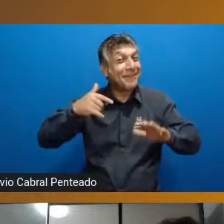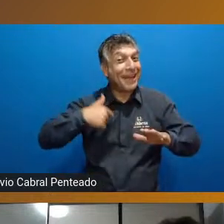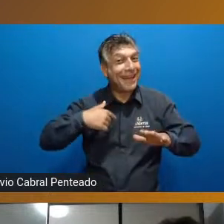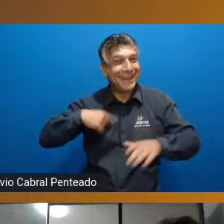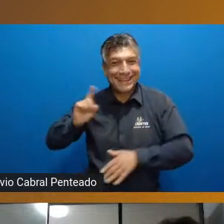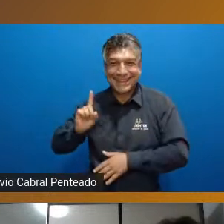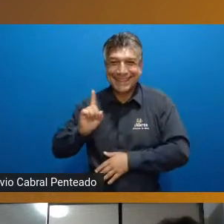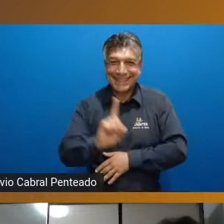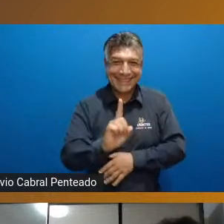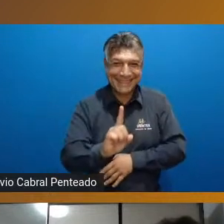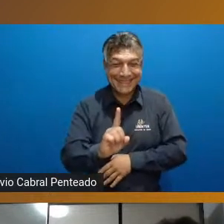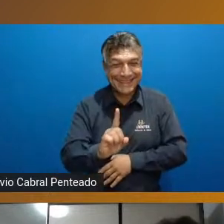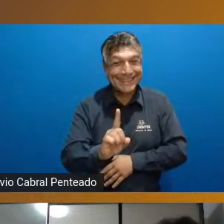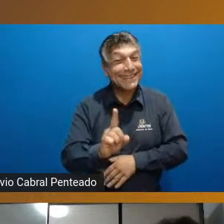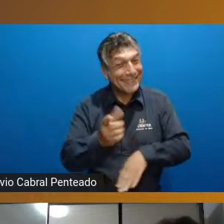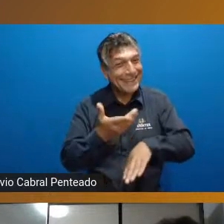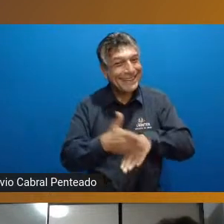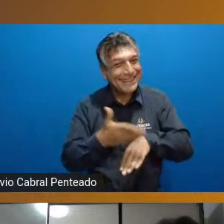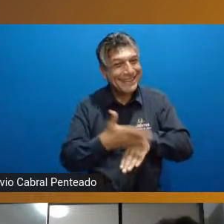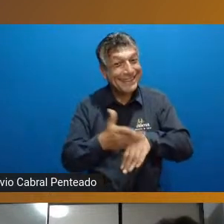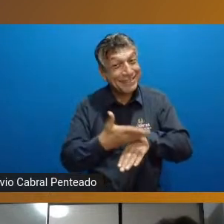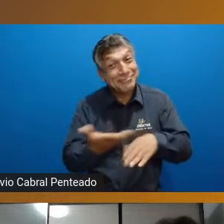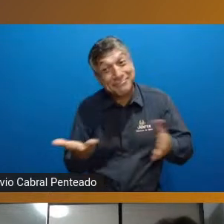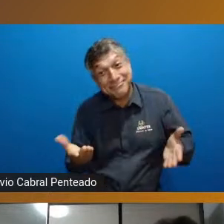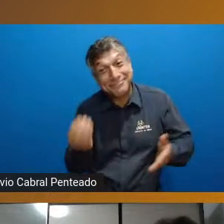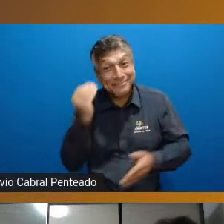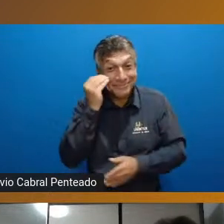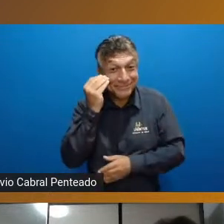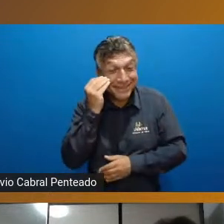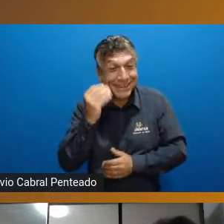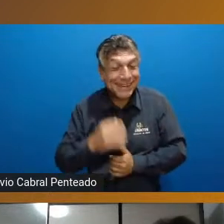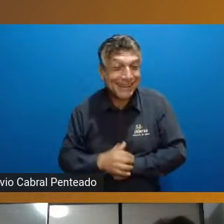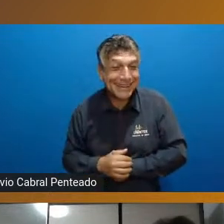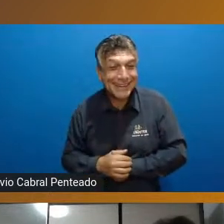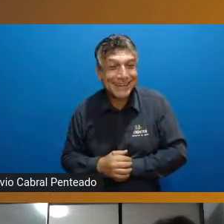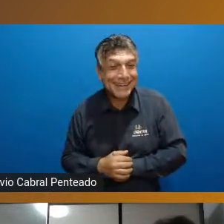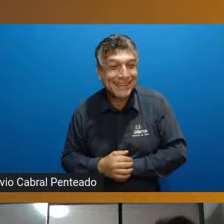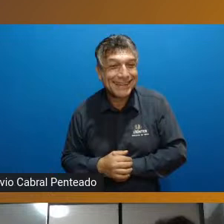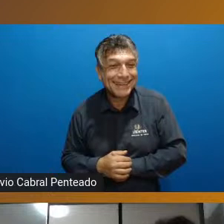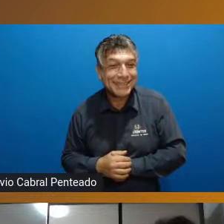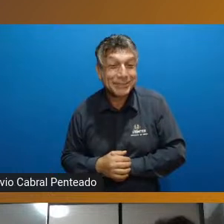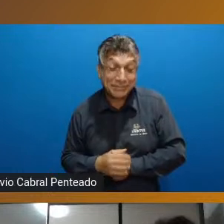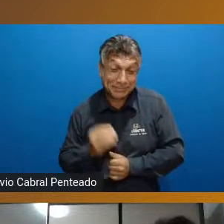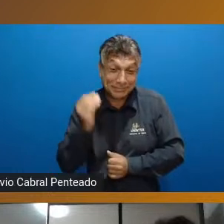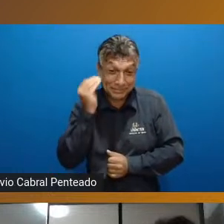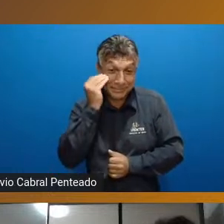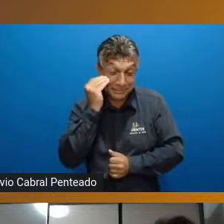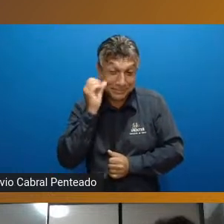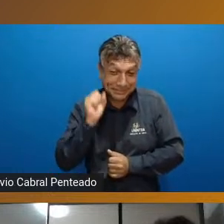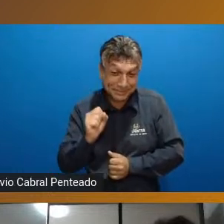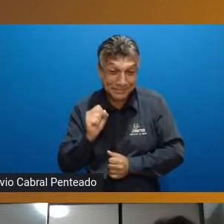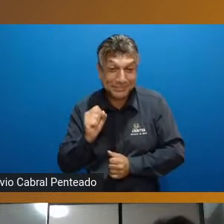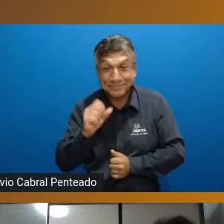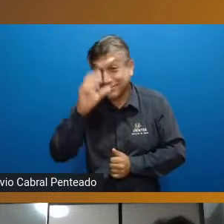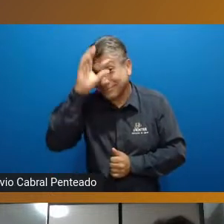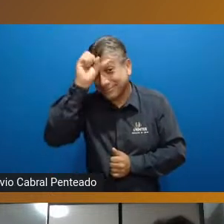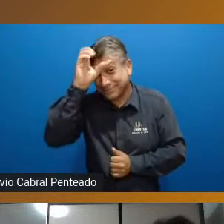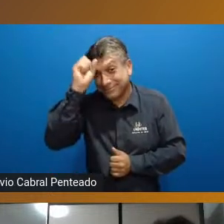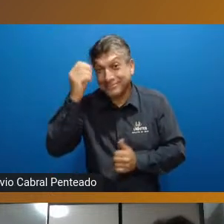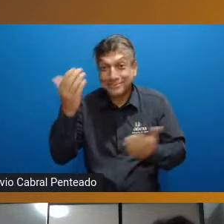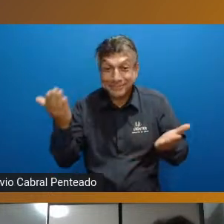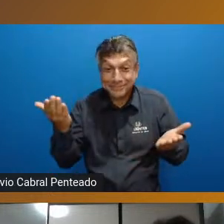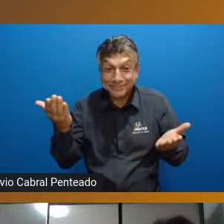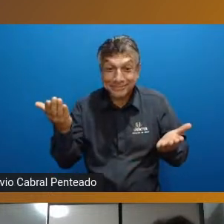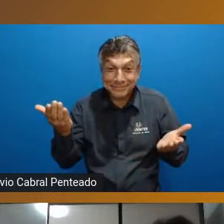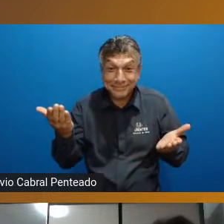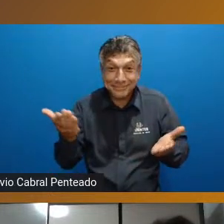coloque essa essa essa possibilidade da aprendizagem aí do